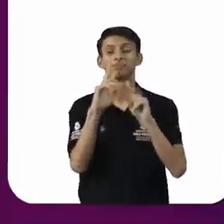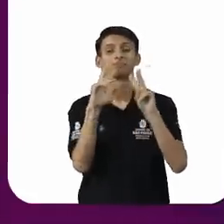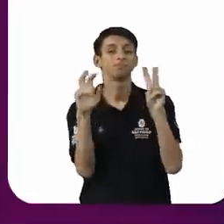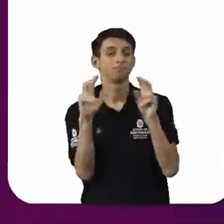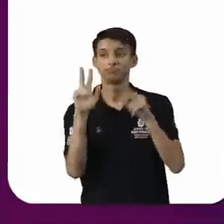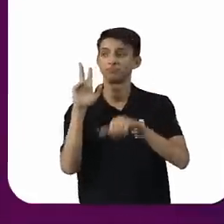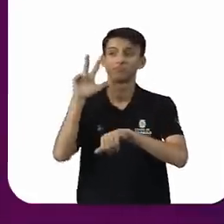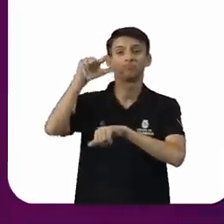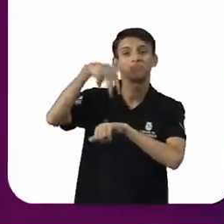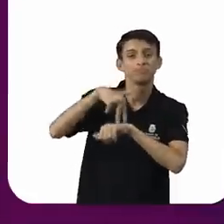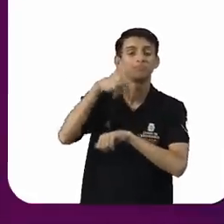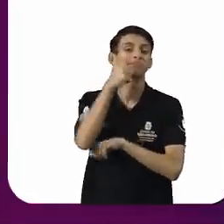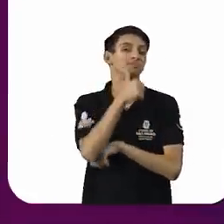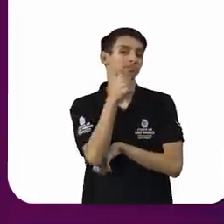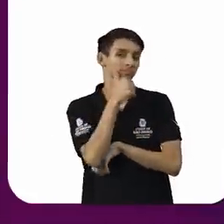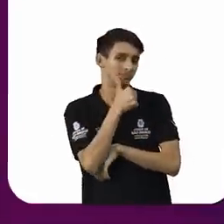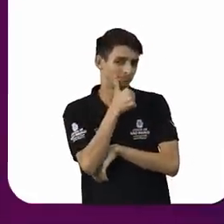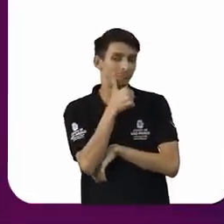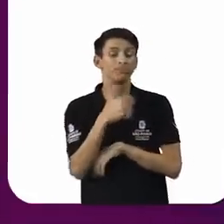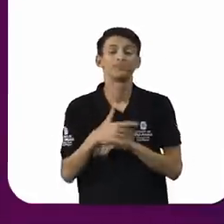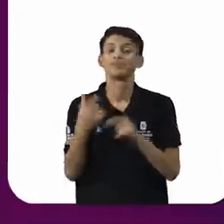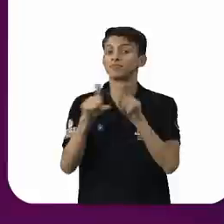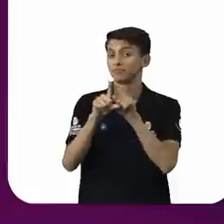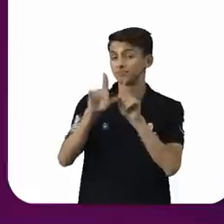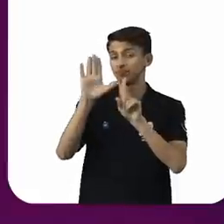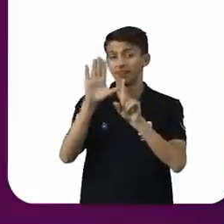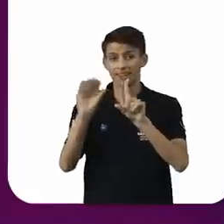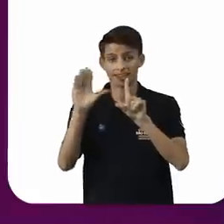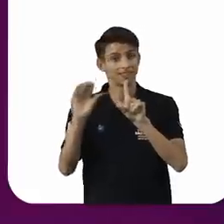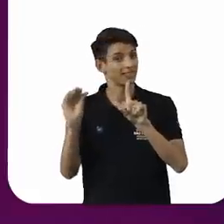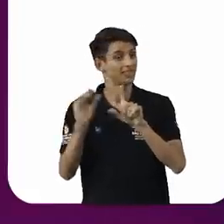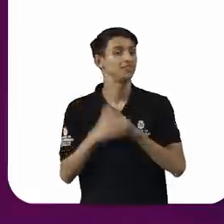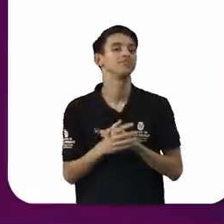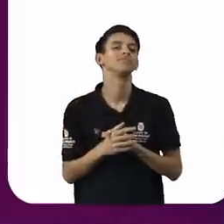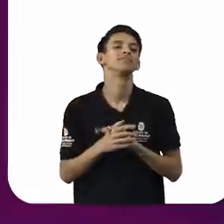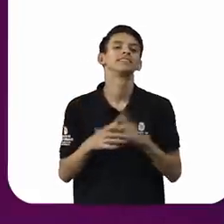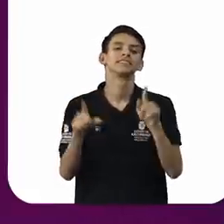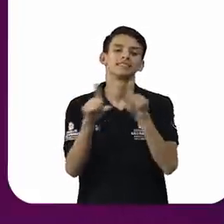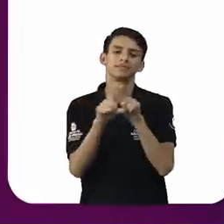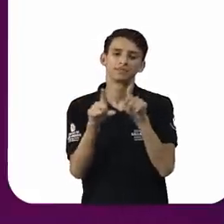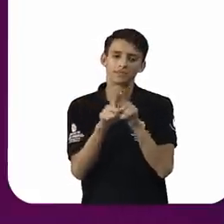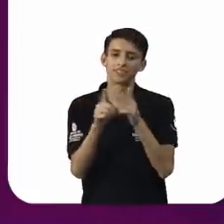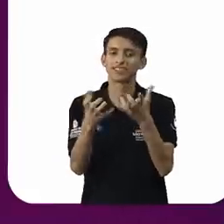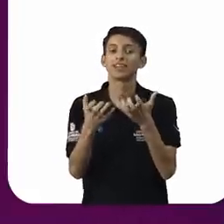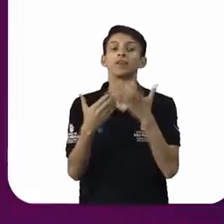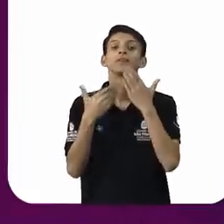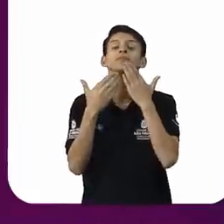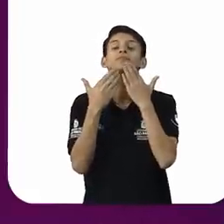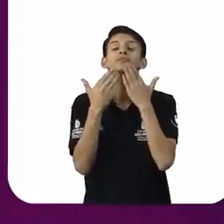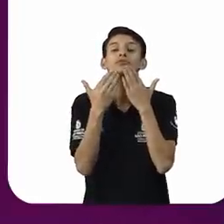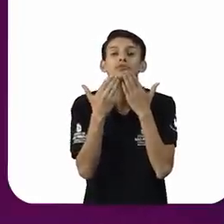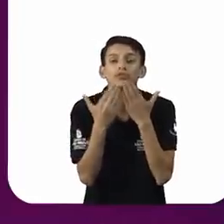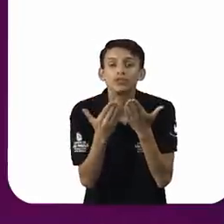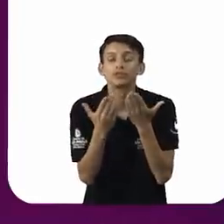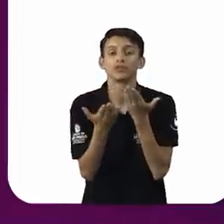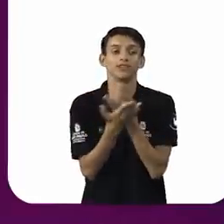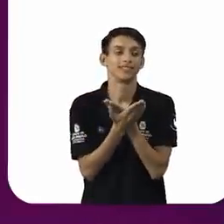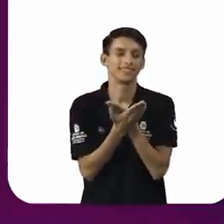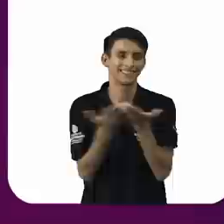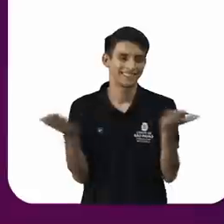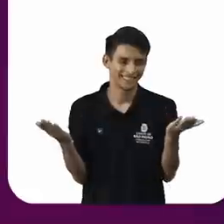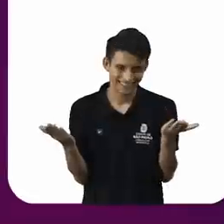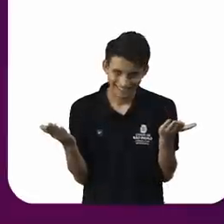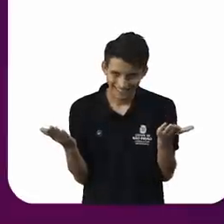feminino e assédio sexual. Então, eu gostaria de pedir que as senhoras fizessem as senhoras mais uma vez. chega de